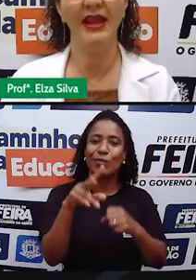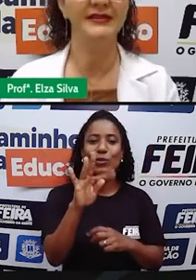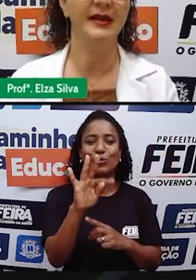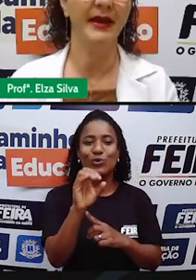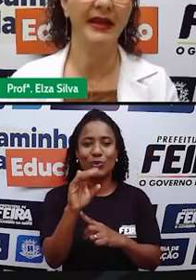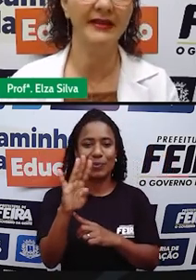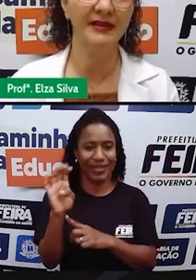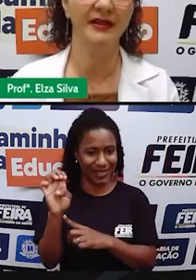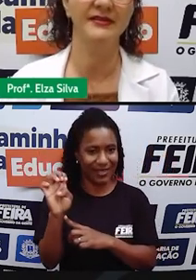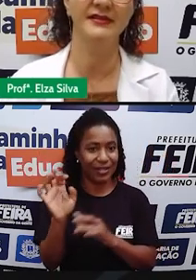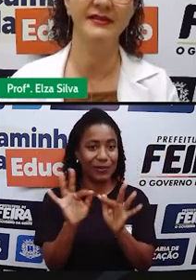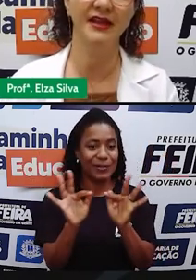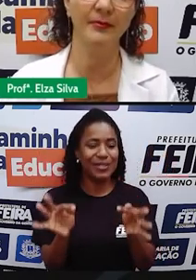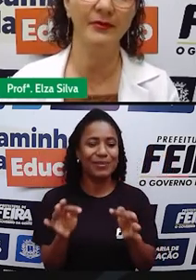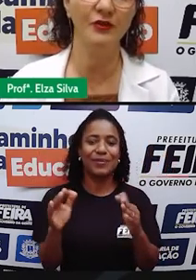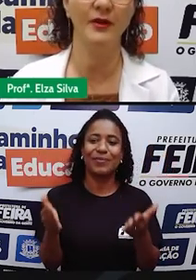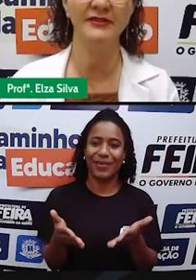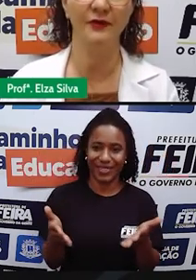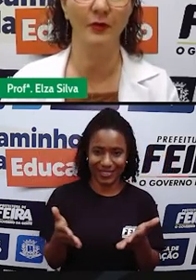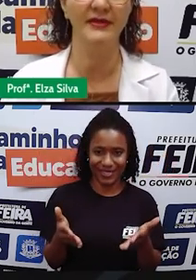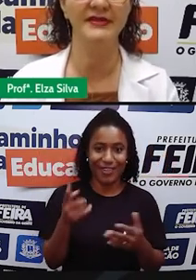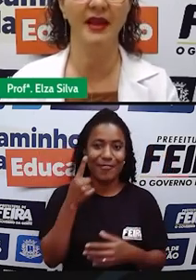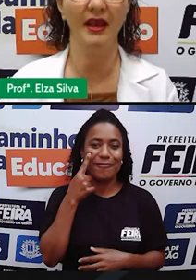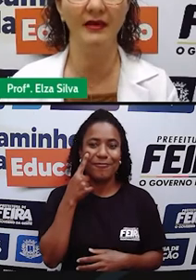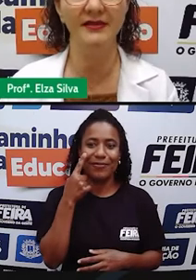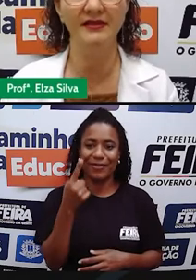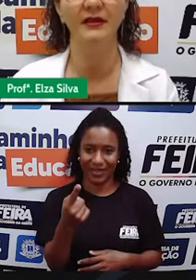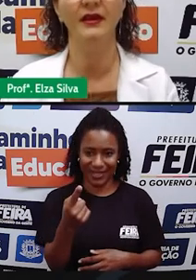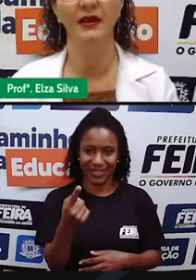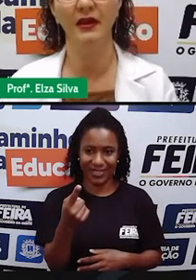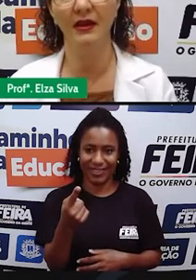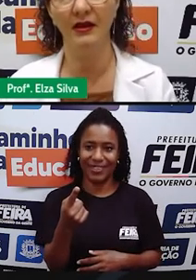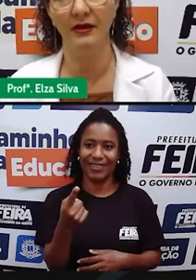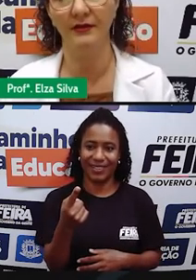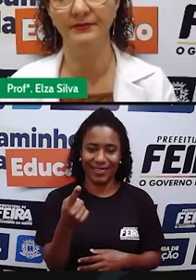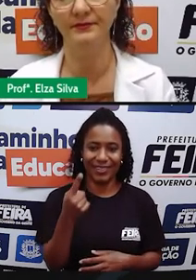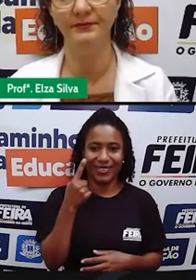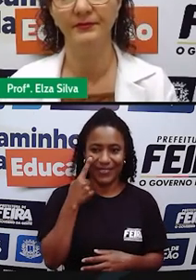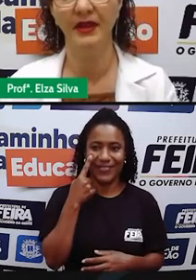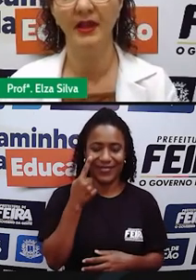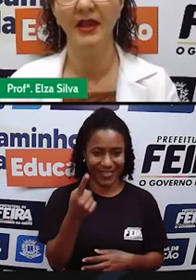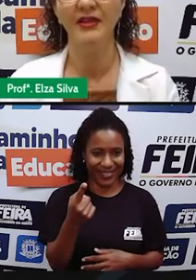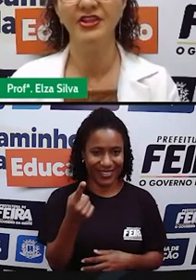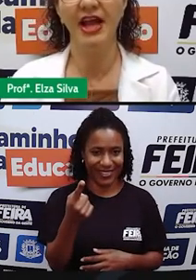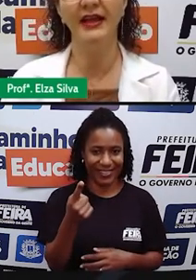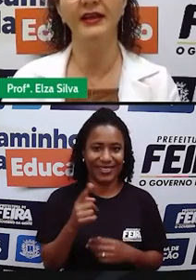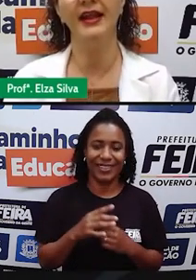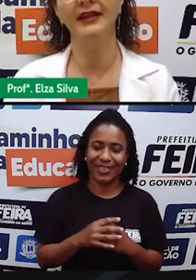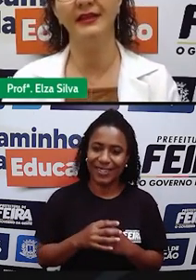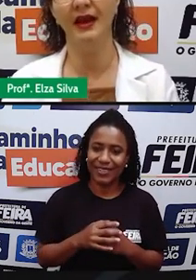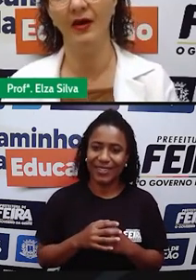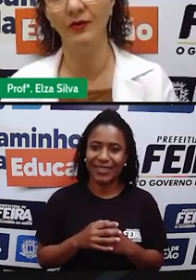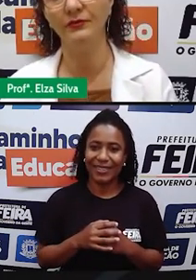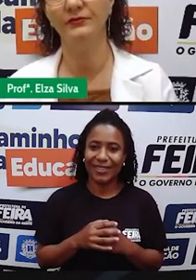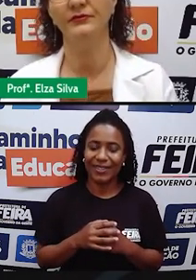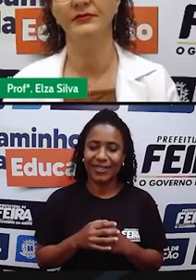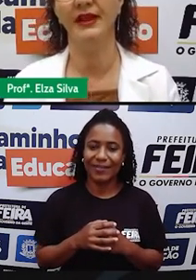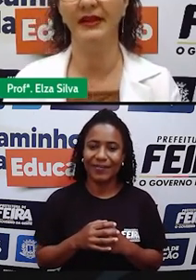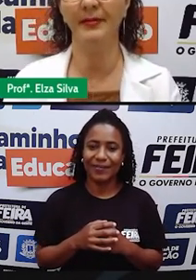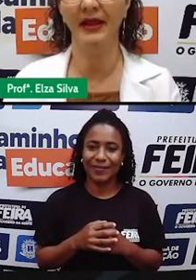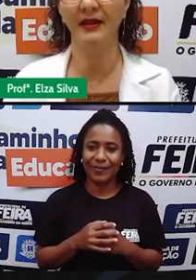eles aparecem nesses exemplos com as formas S e R. Já na lateral